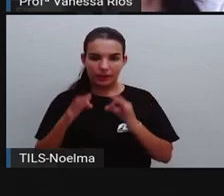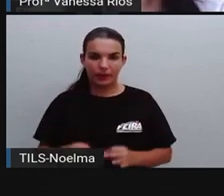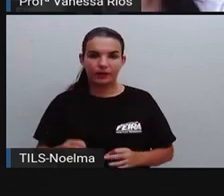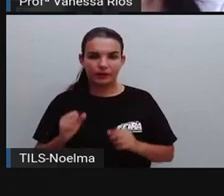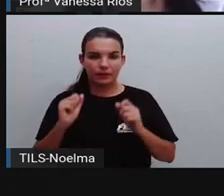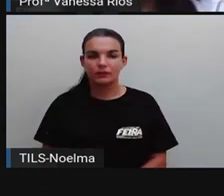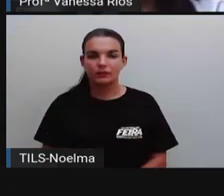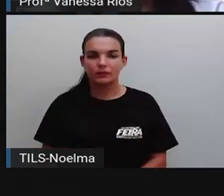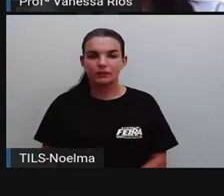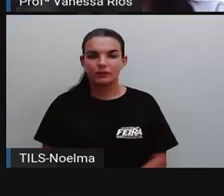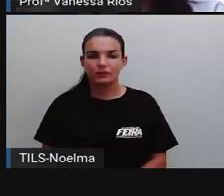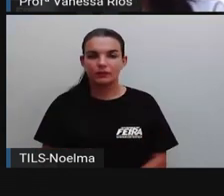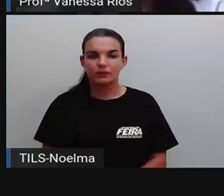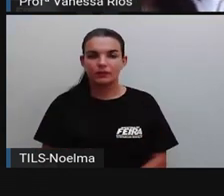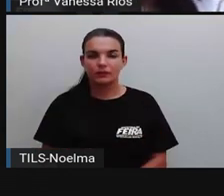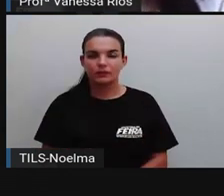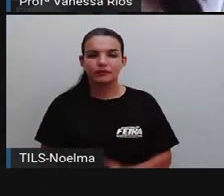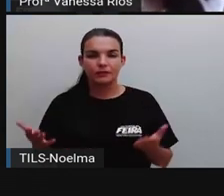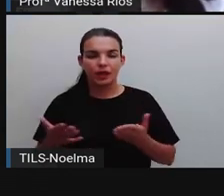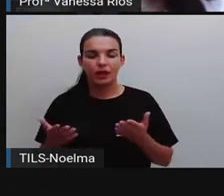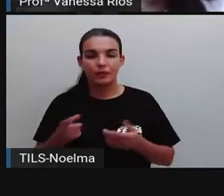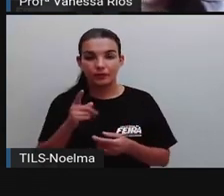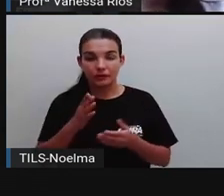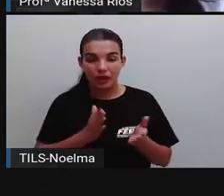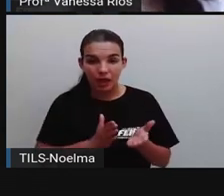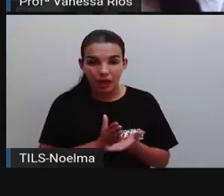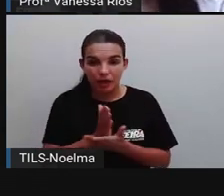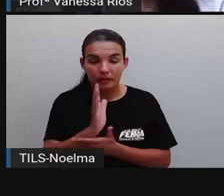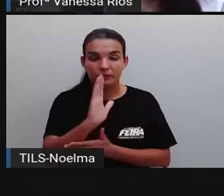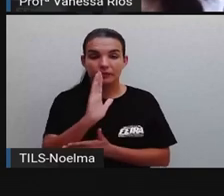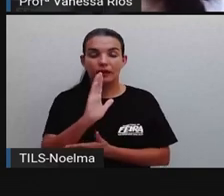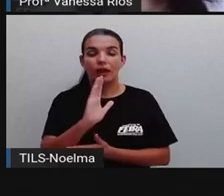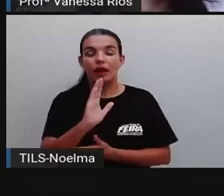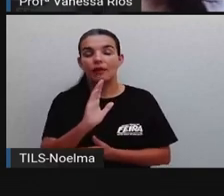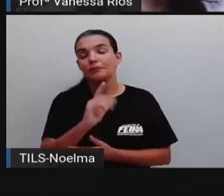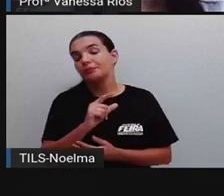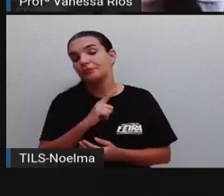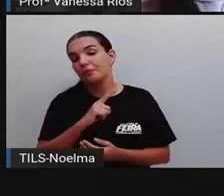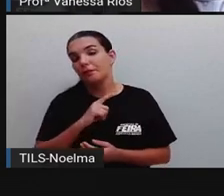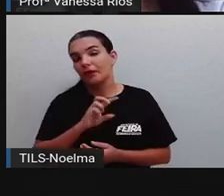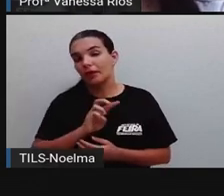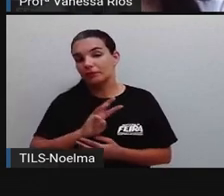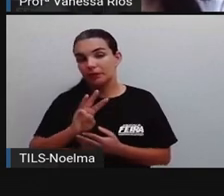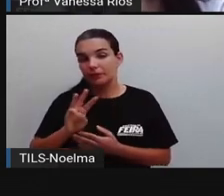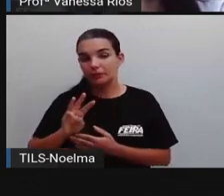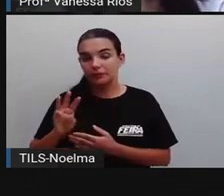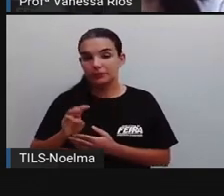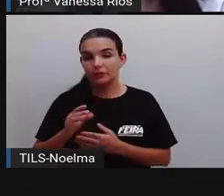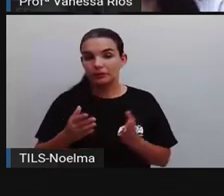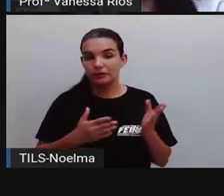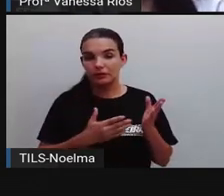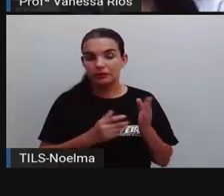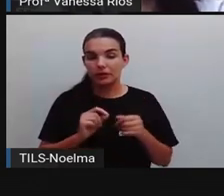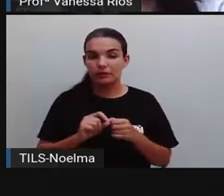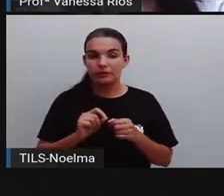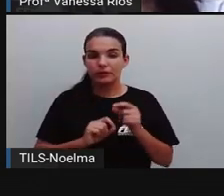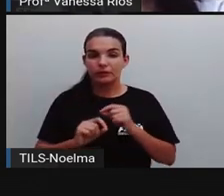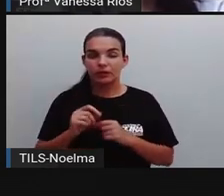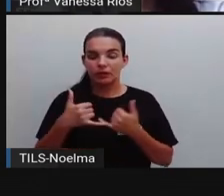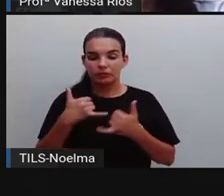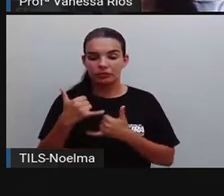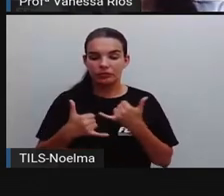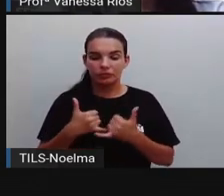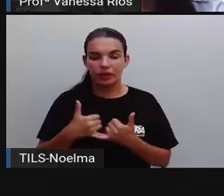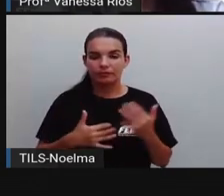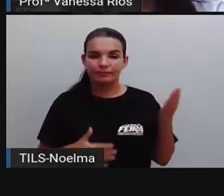Então, vamos lá. Pronto. Então, ao acessar, não é? Aquele link lá, a gente chega nesse joguinho que a Pró chamou de